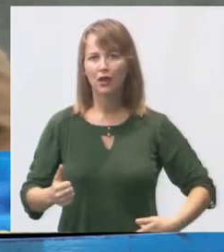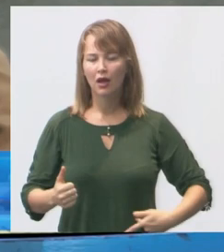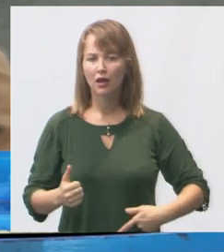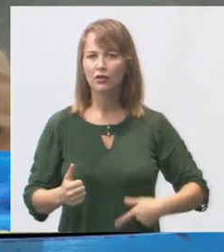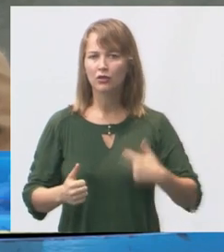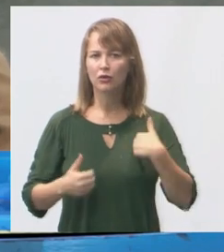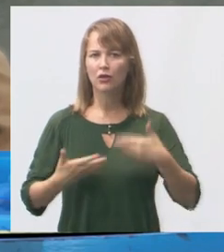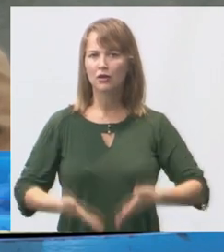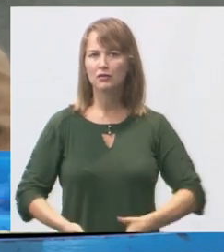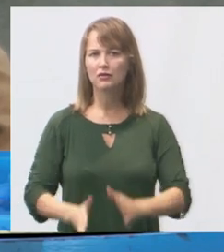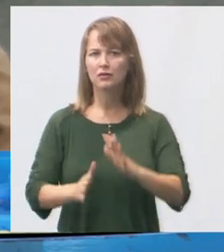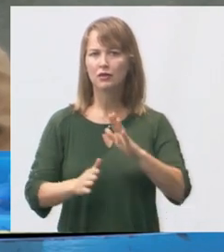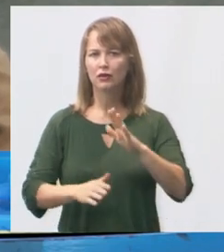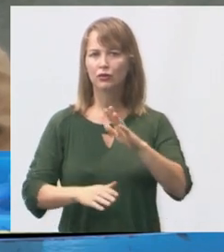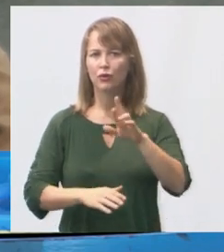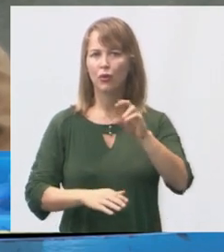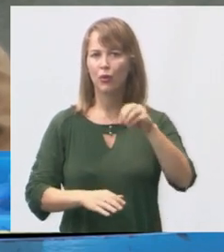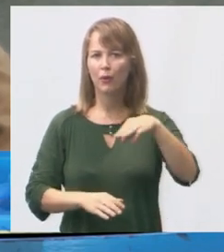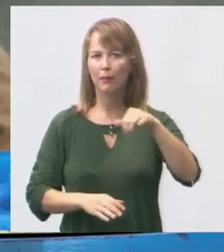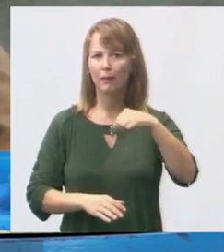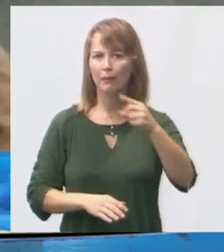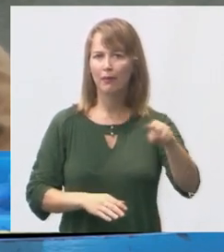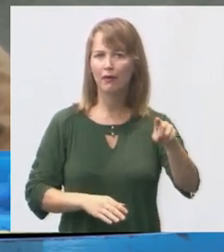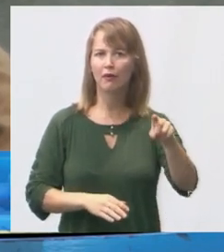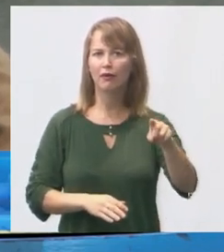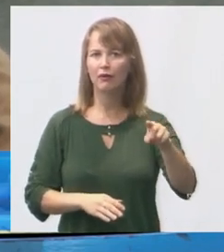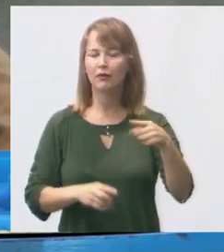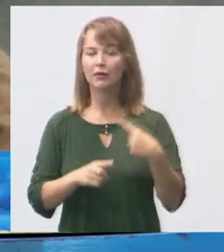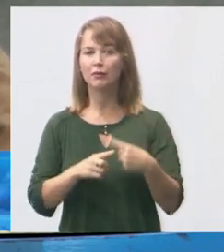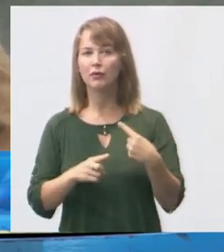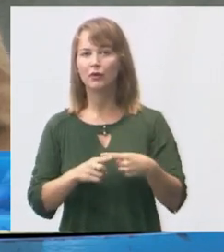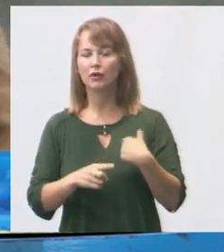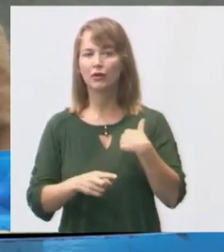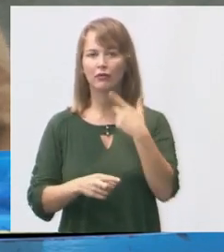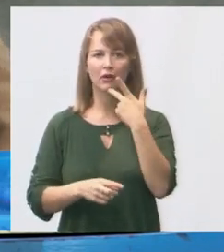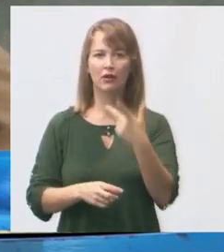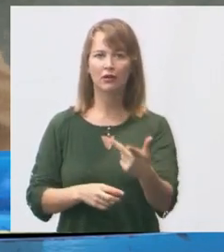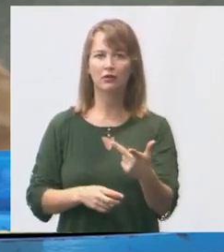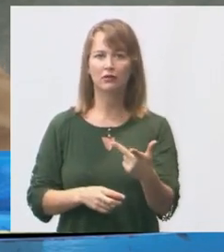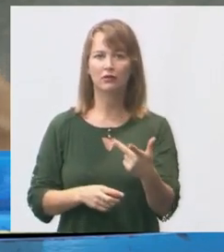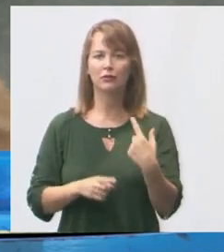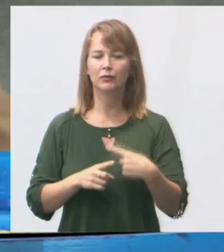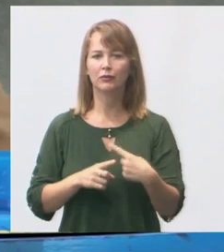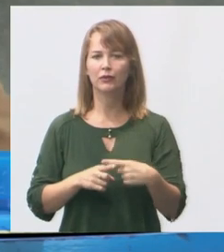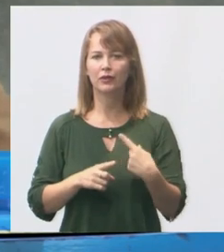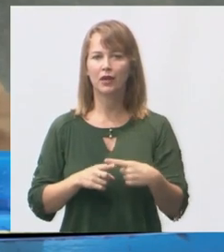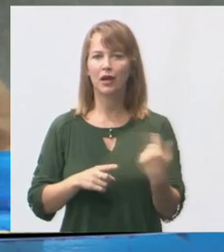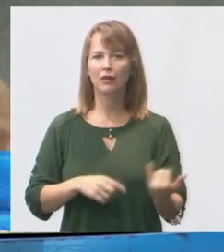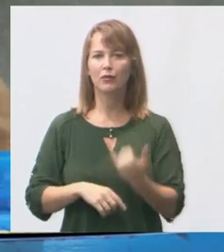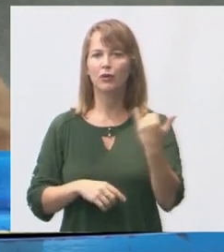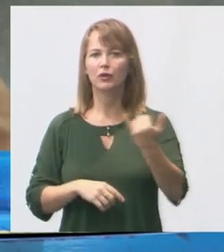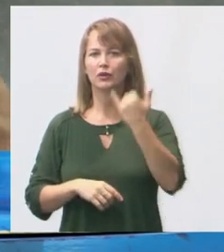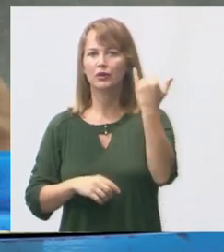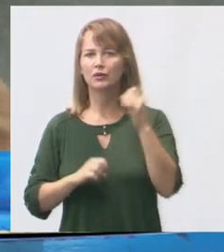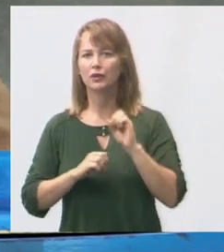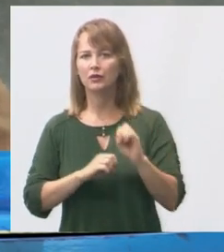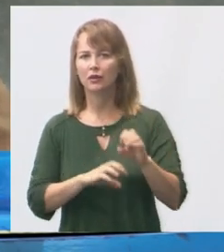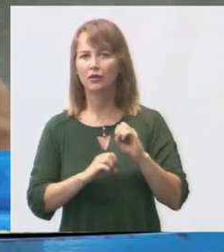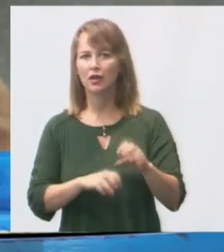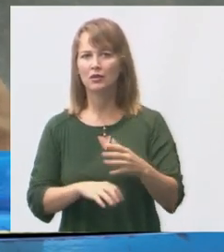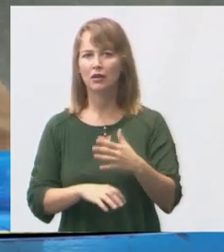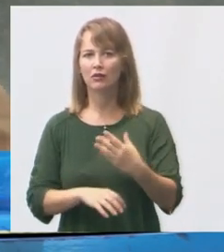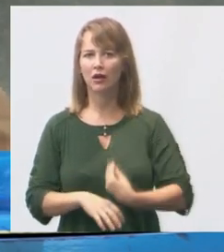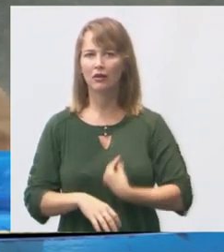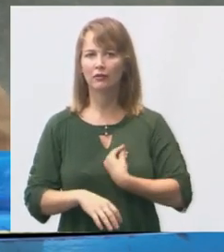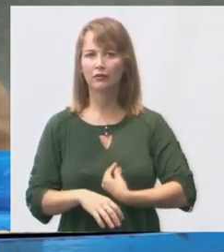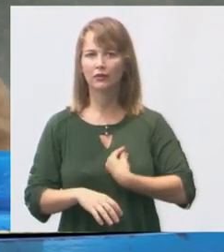Nasci na Promatre. Então, por que eu disse isso? Porque eu estou falando da importância da educação na vida do